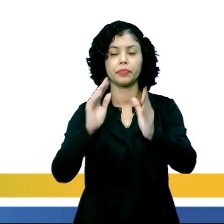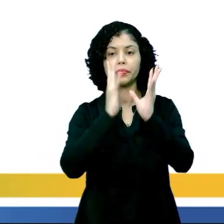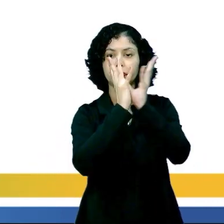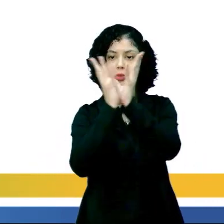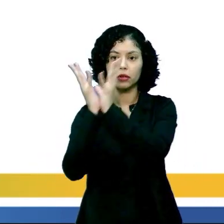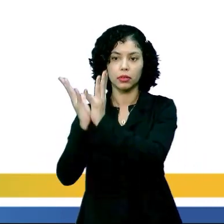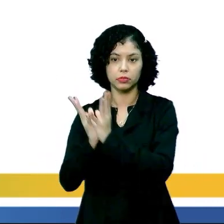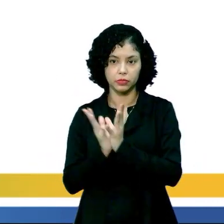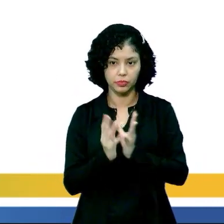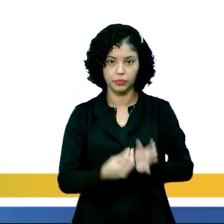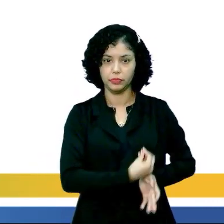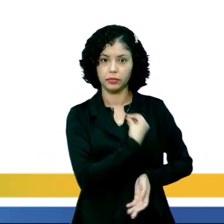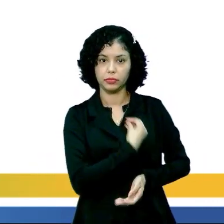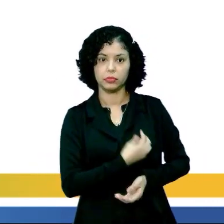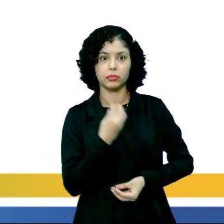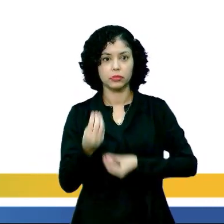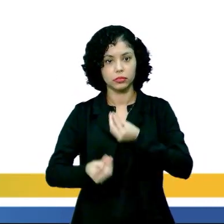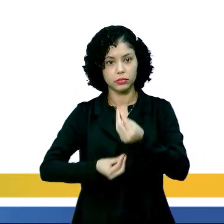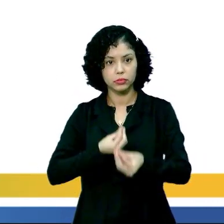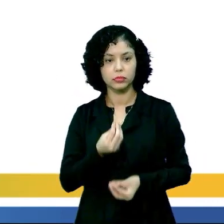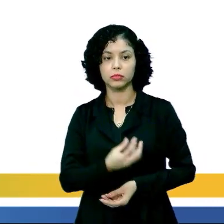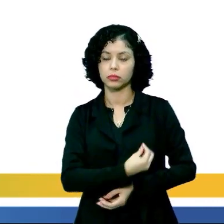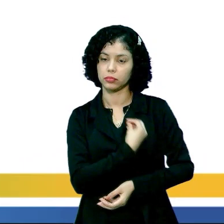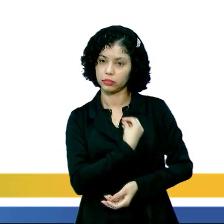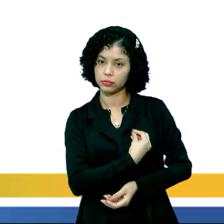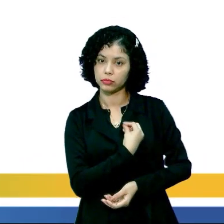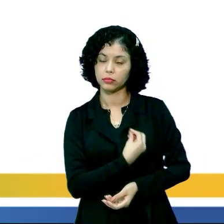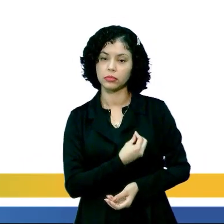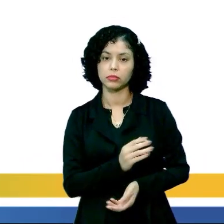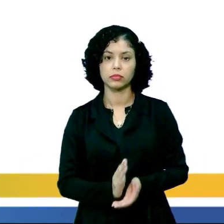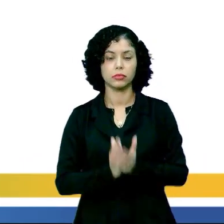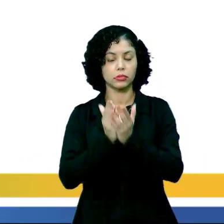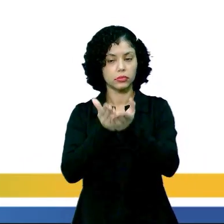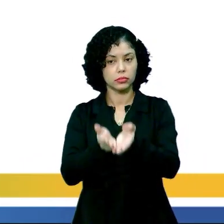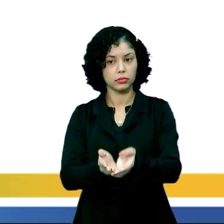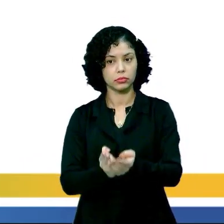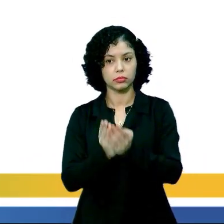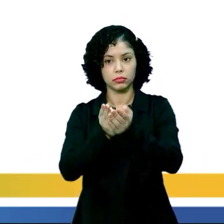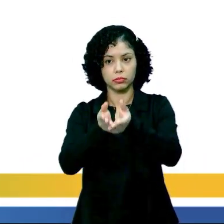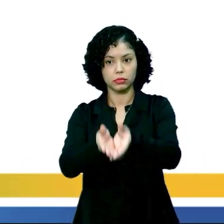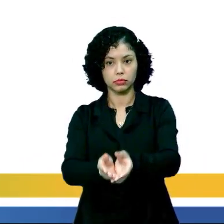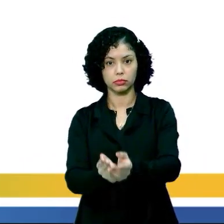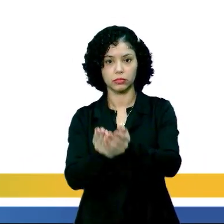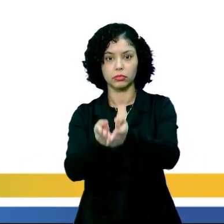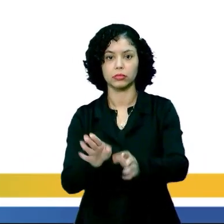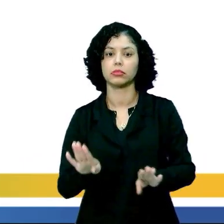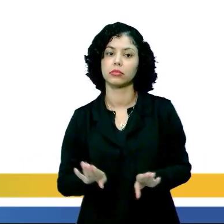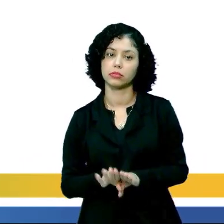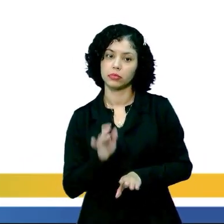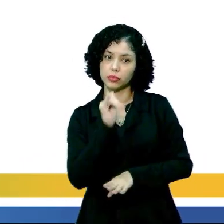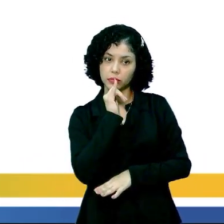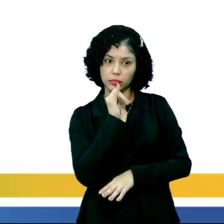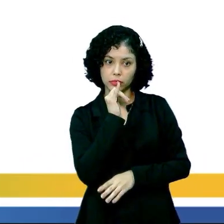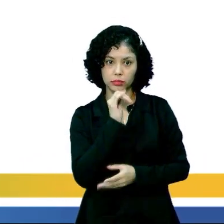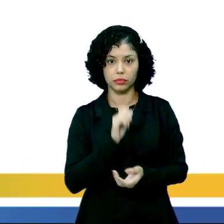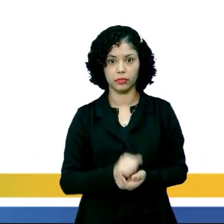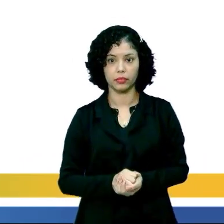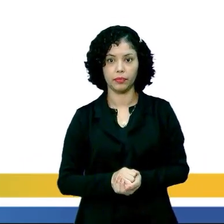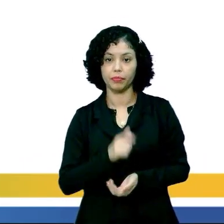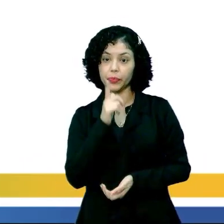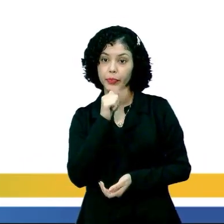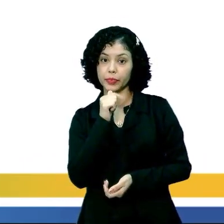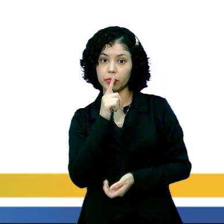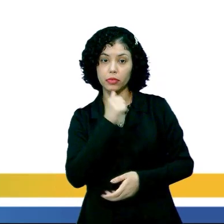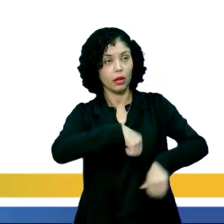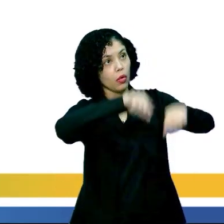comunidades, tanto para a subsistência quanto a navegabilidade. E aí, nós temos, por exemplo, as cataratas, que